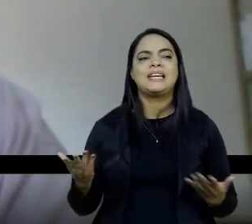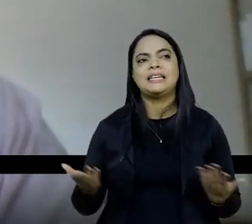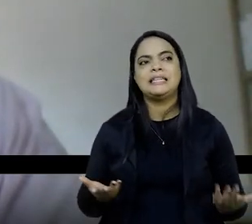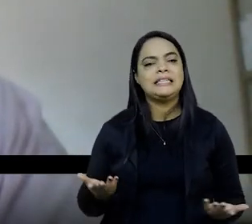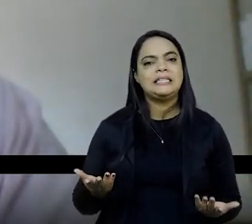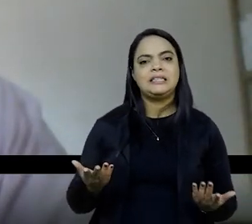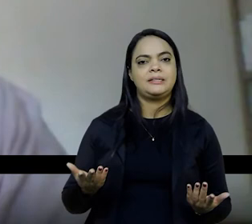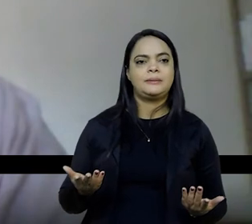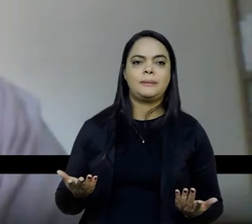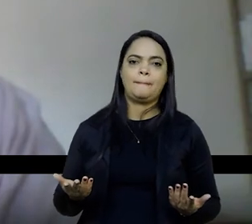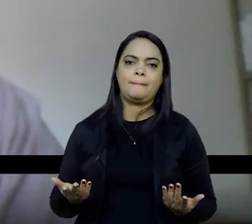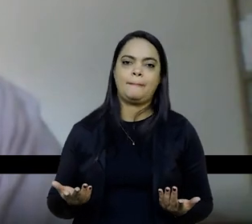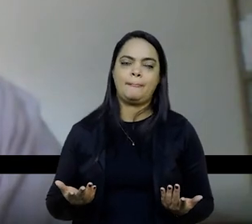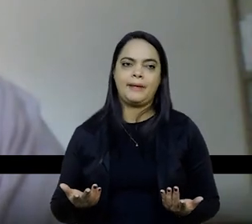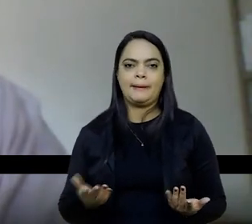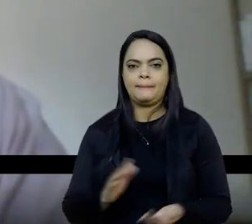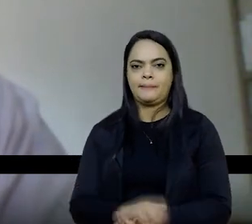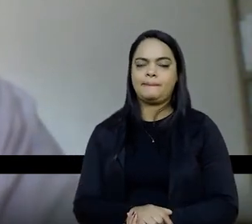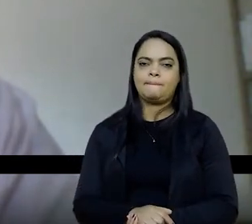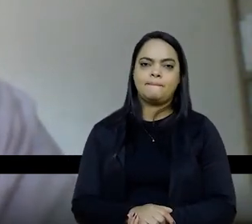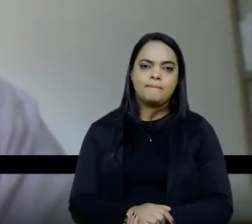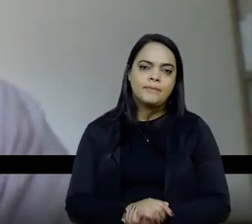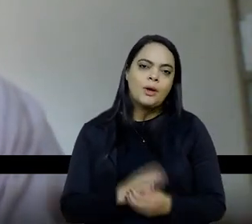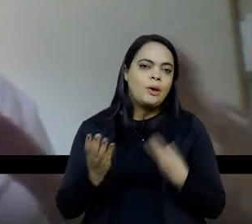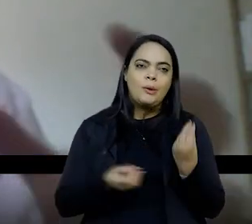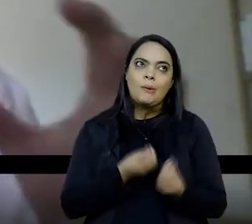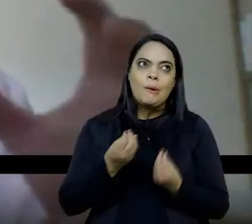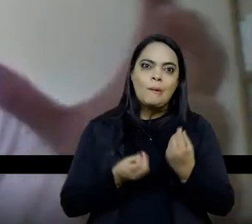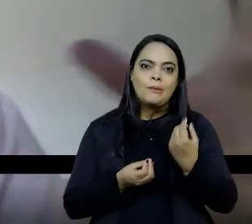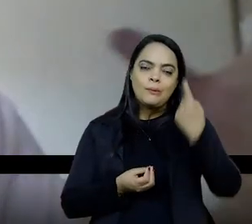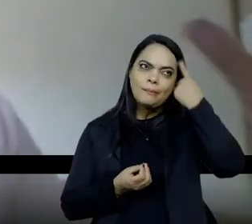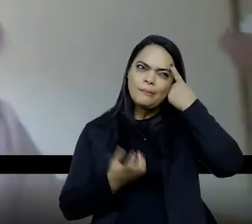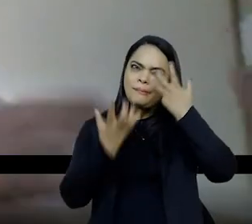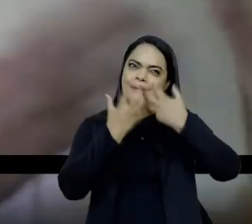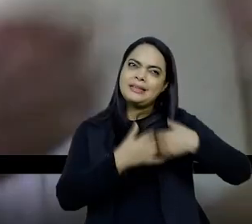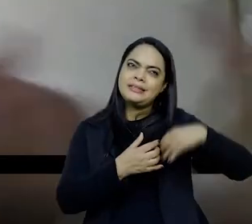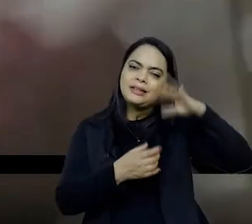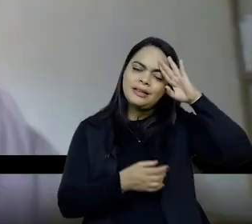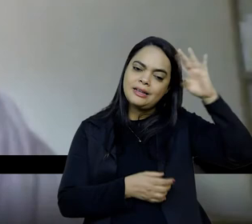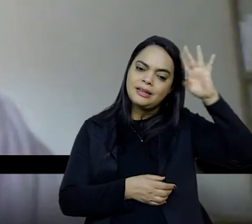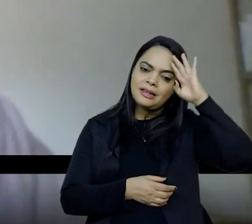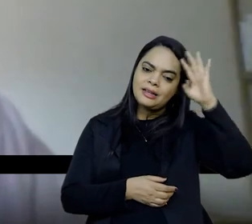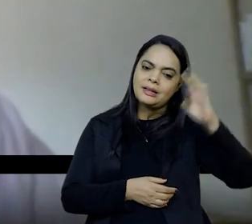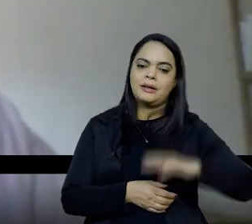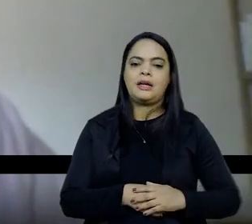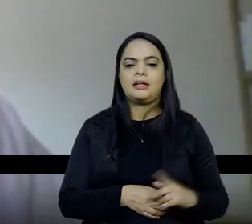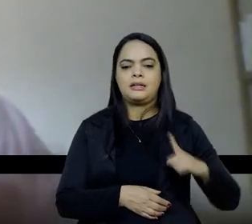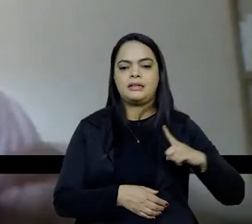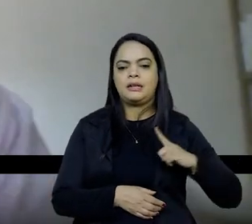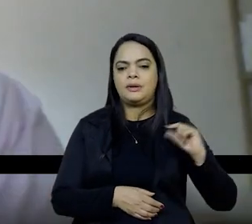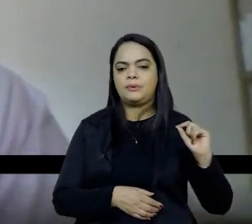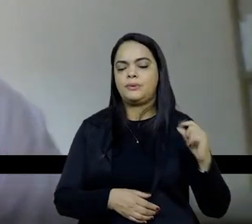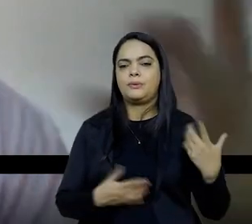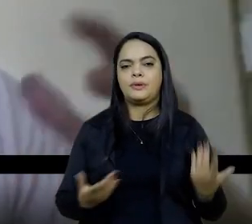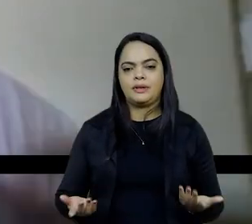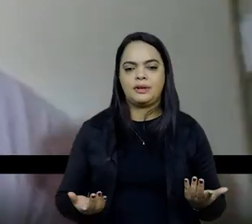é, vamos dizer assim, nos ajudaria a pensar, porque tem o aspecto da historiografia, né,